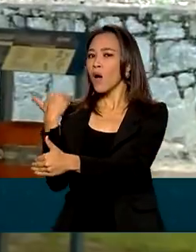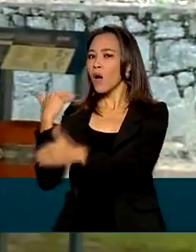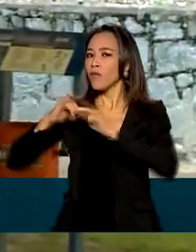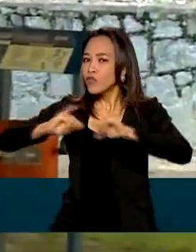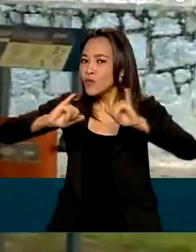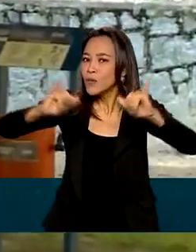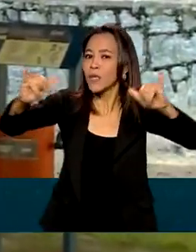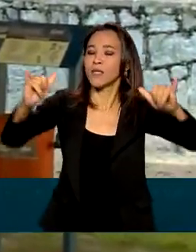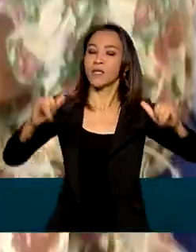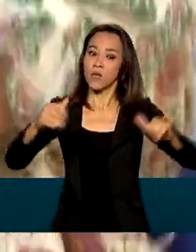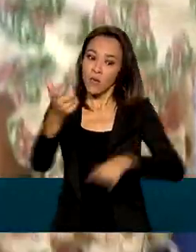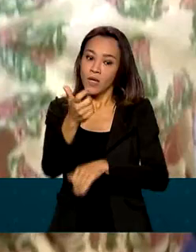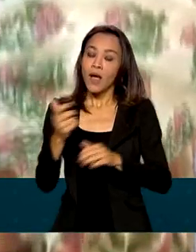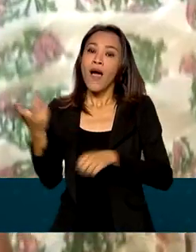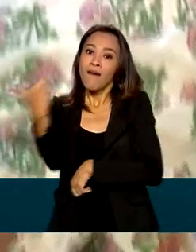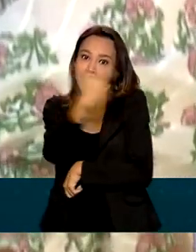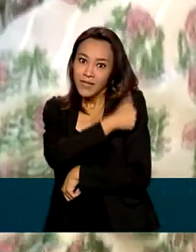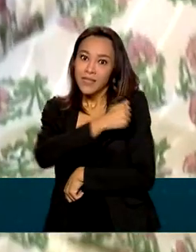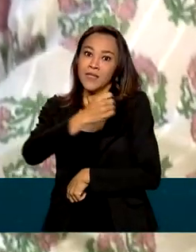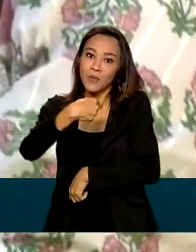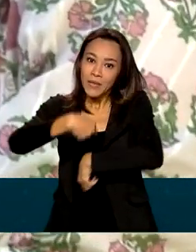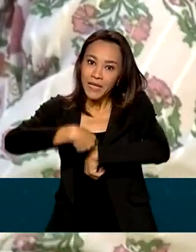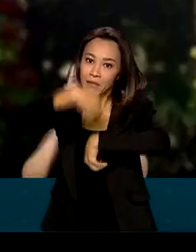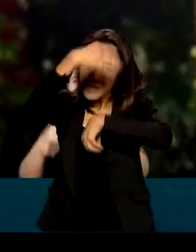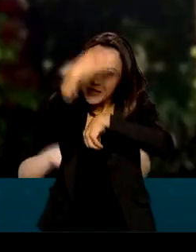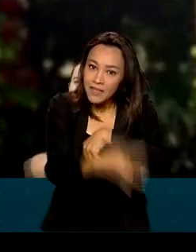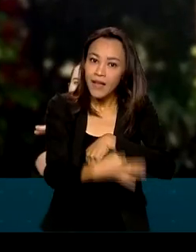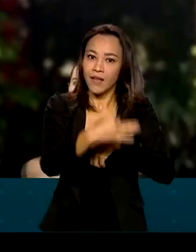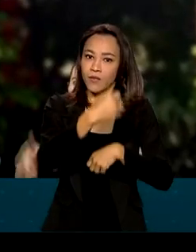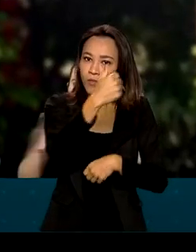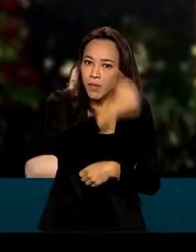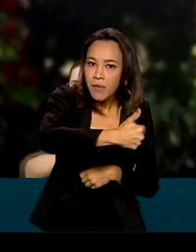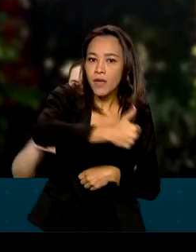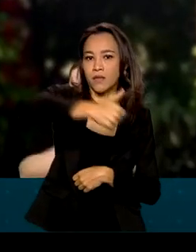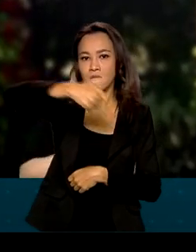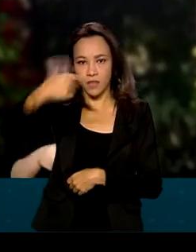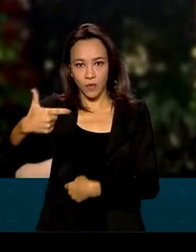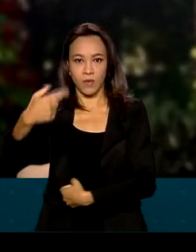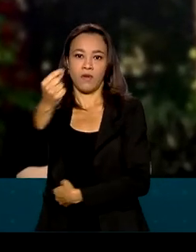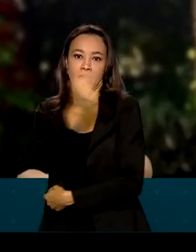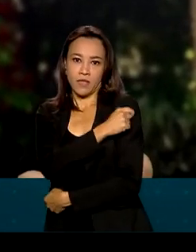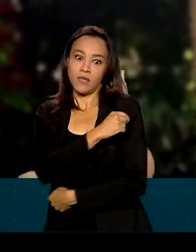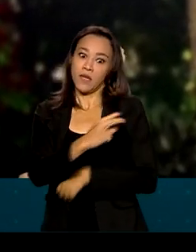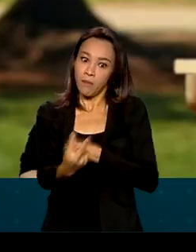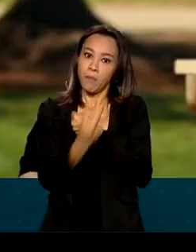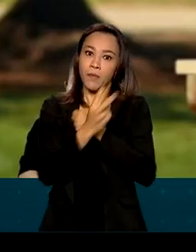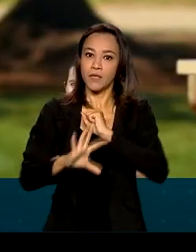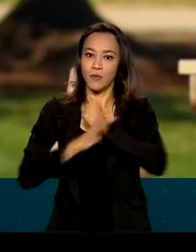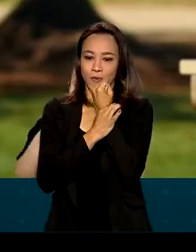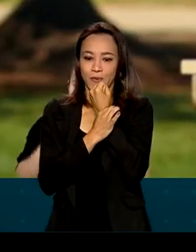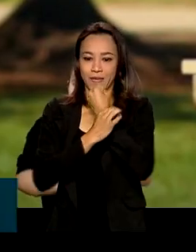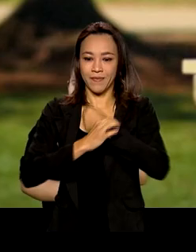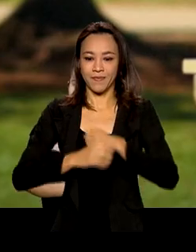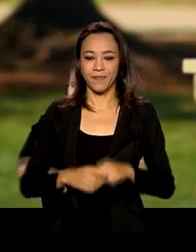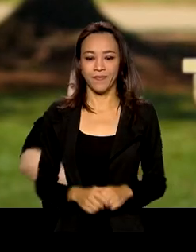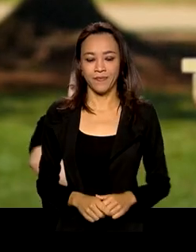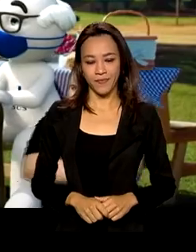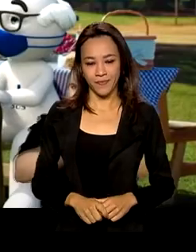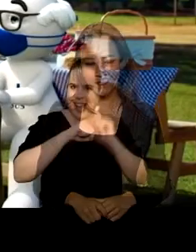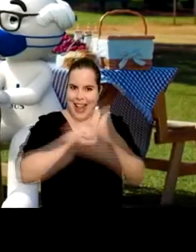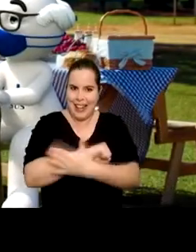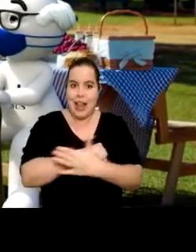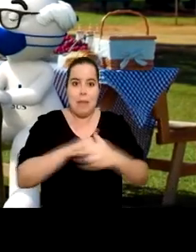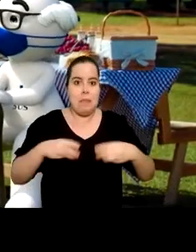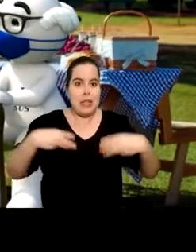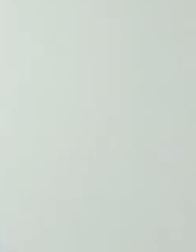pessoas a tomarem no tempo certo as duas doses da vacina, o que vai garantir proteção à saúde. Brasil unido por uma